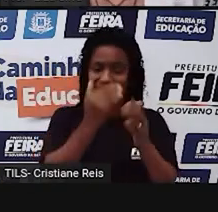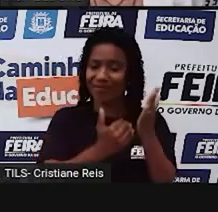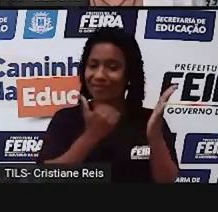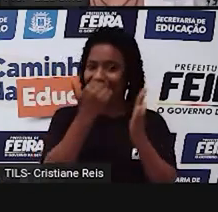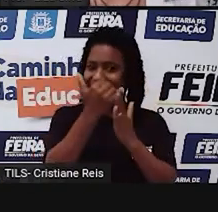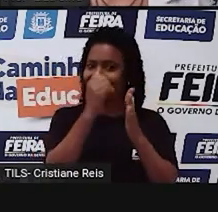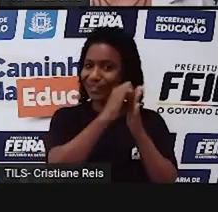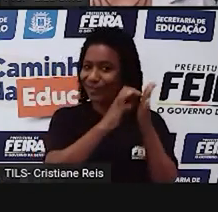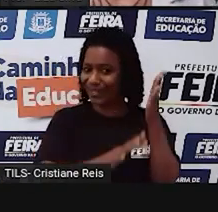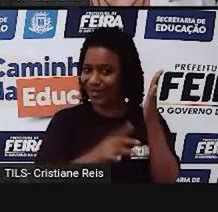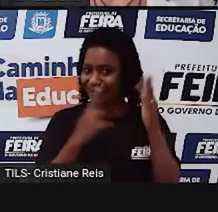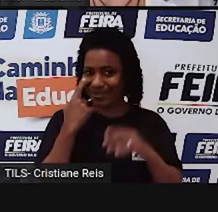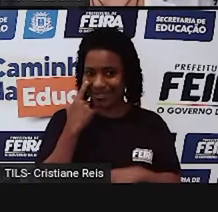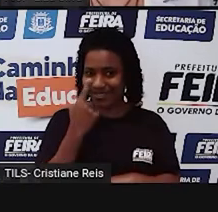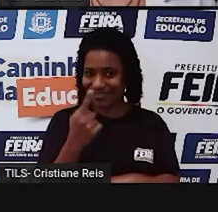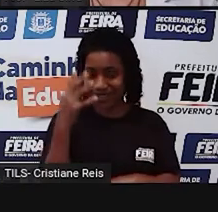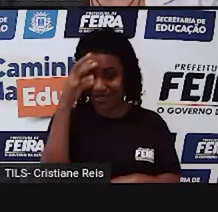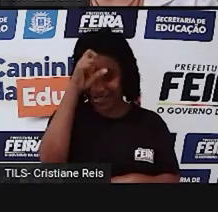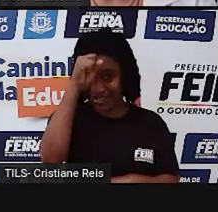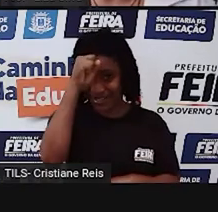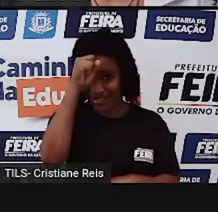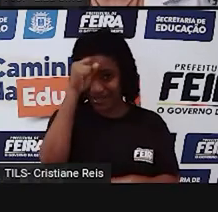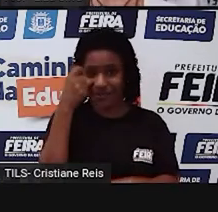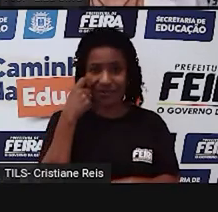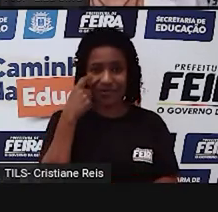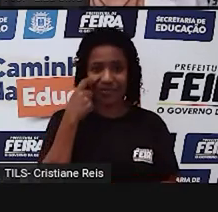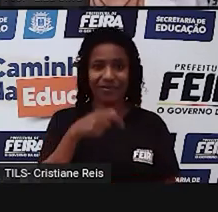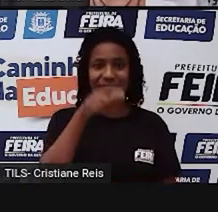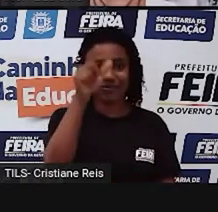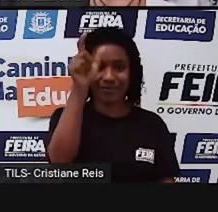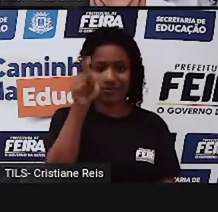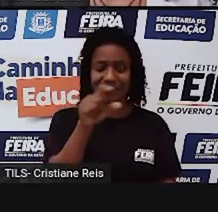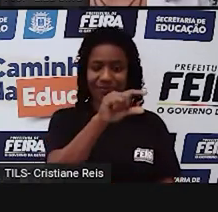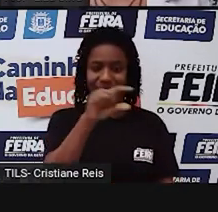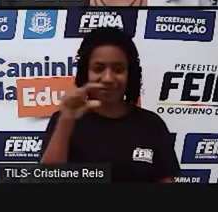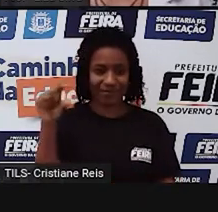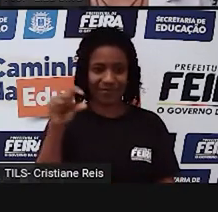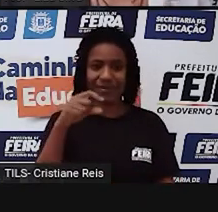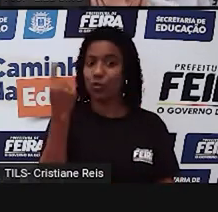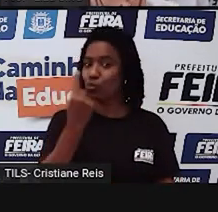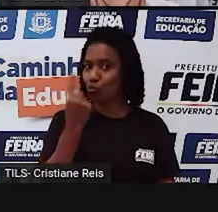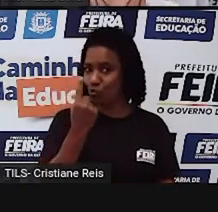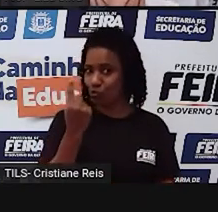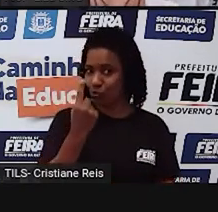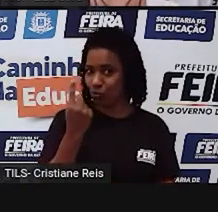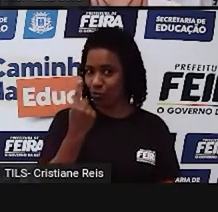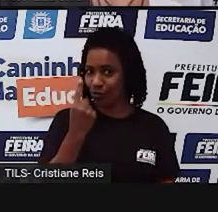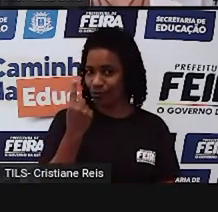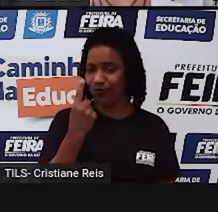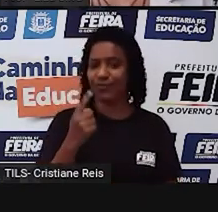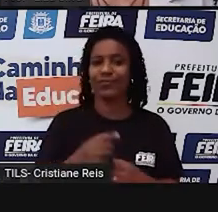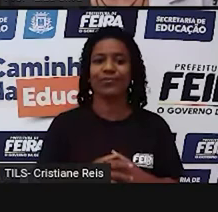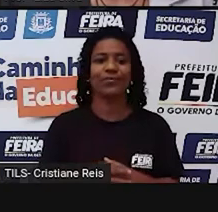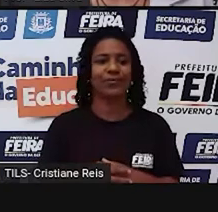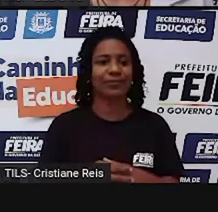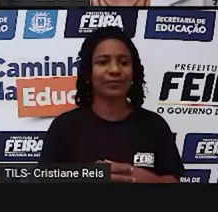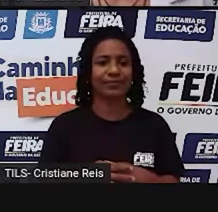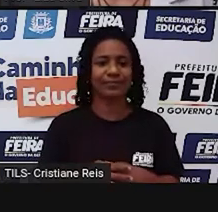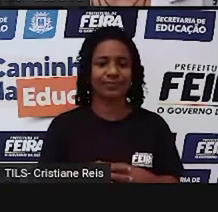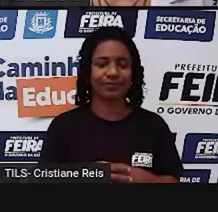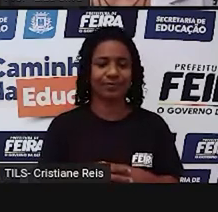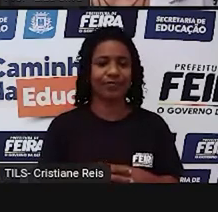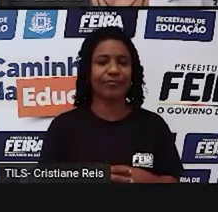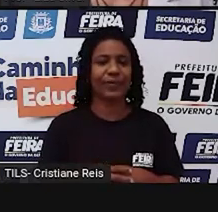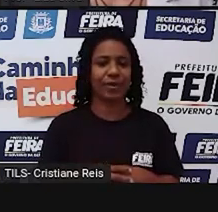dessa atividade. Vamos procurar na ordem numérica. Number one. Então vamos clicar aqui e vai aparecer a dica para